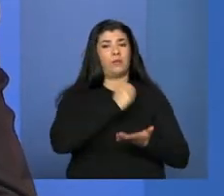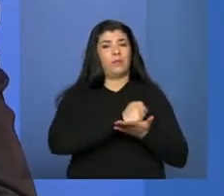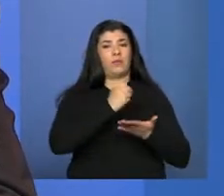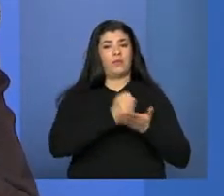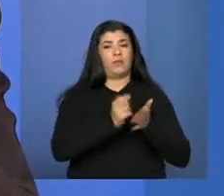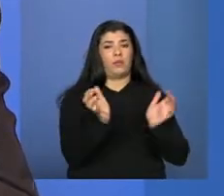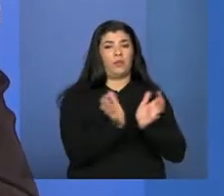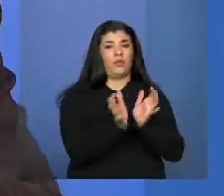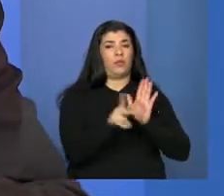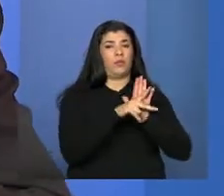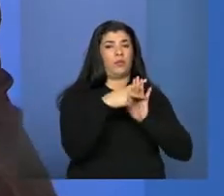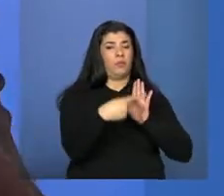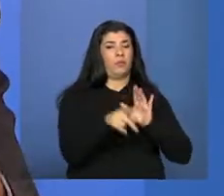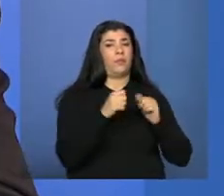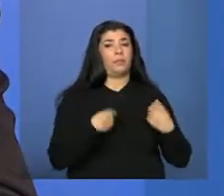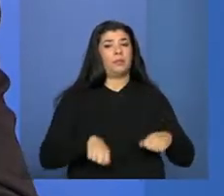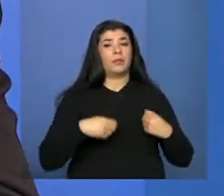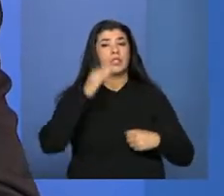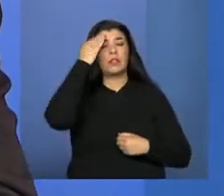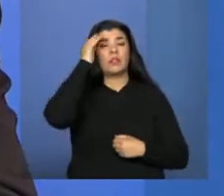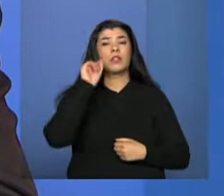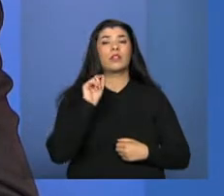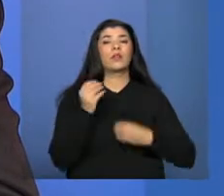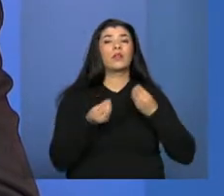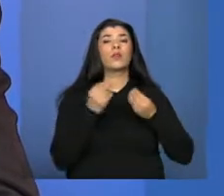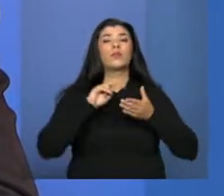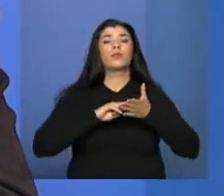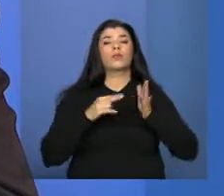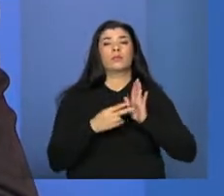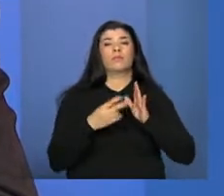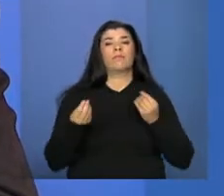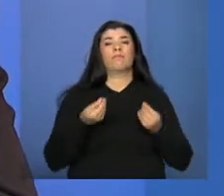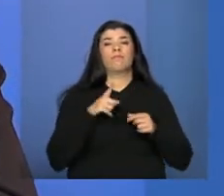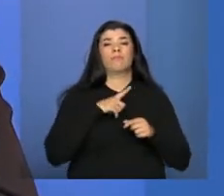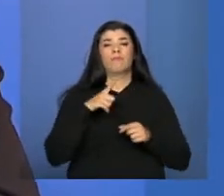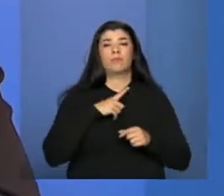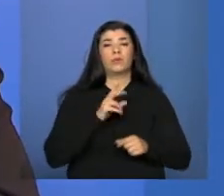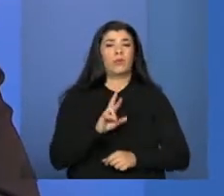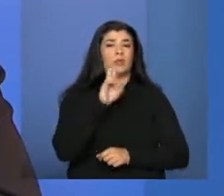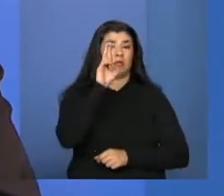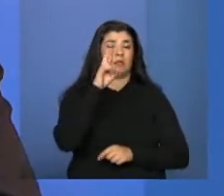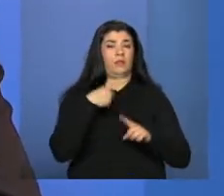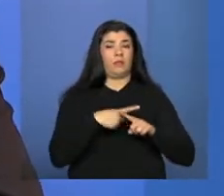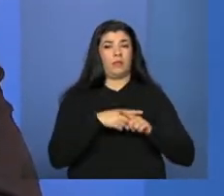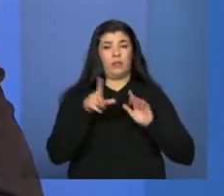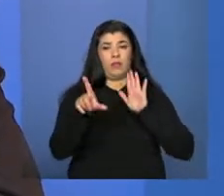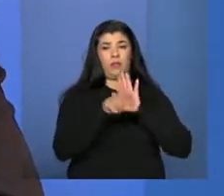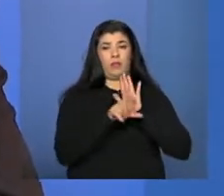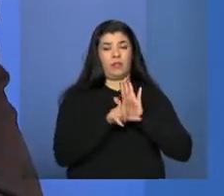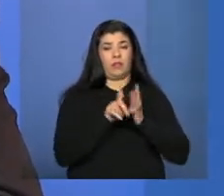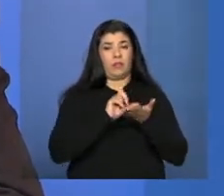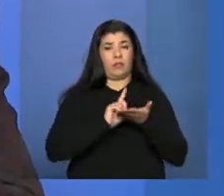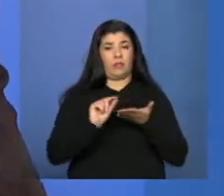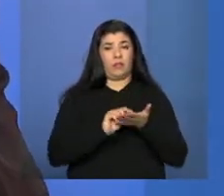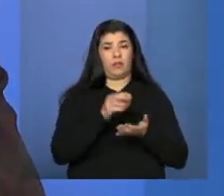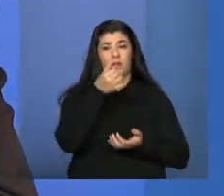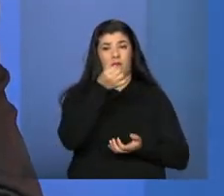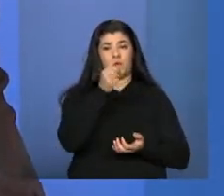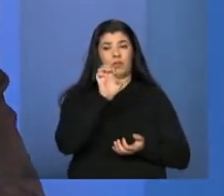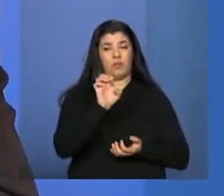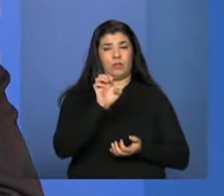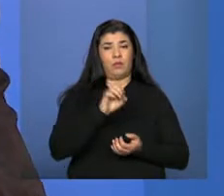ele tem que ter muita compreensão desse significado de referência. porque a lei, no seu artigo 6º E, ela